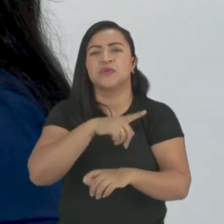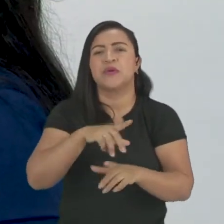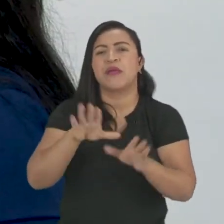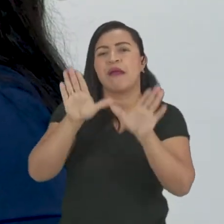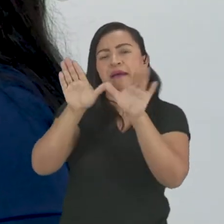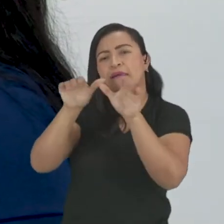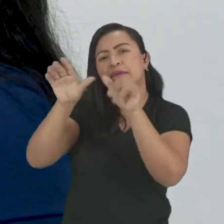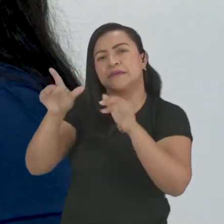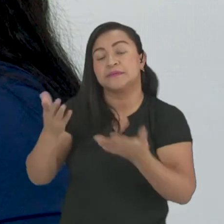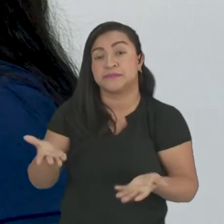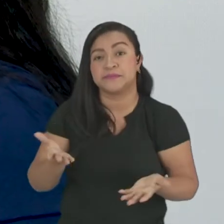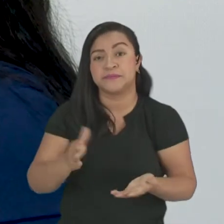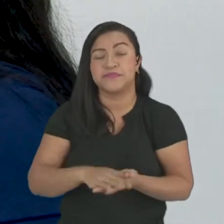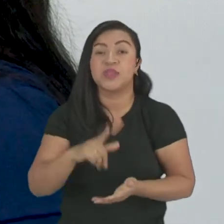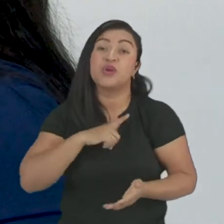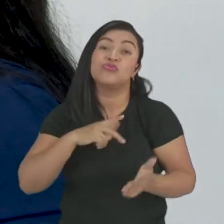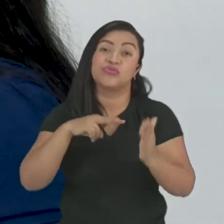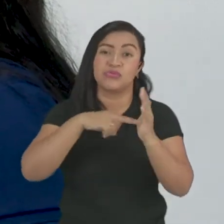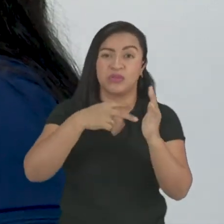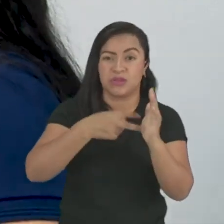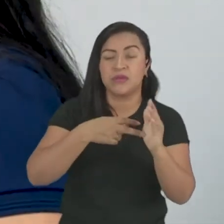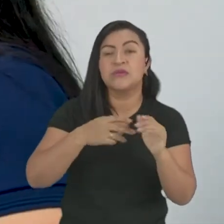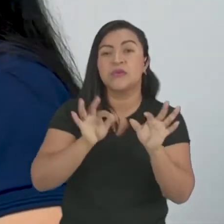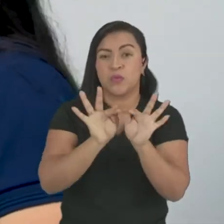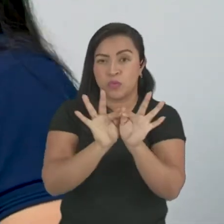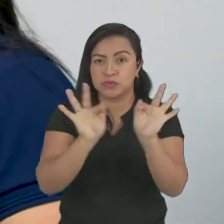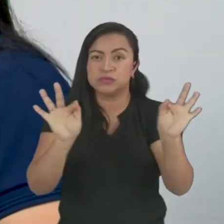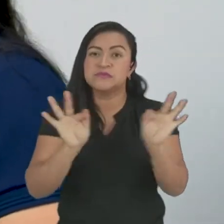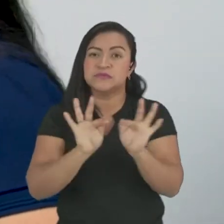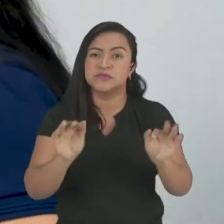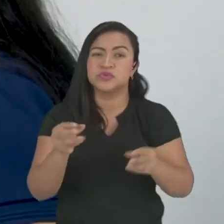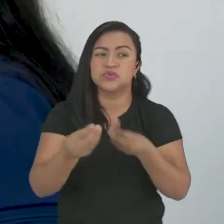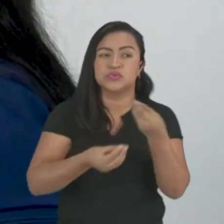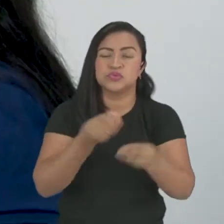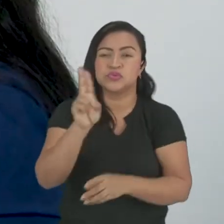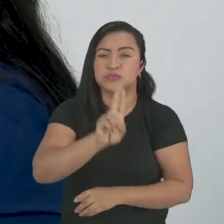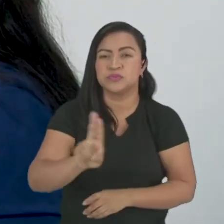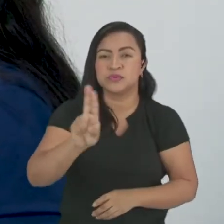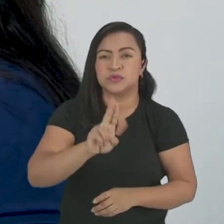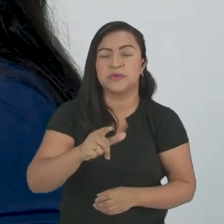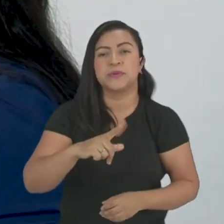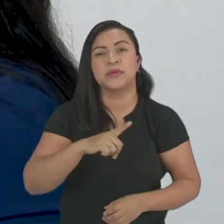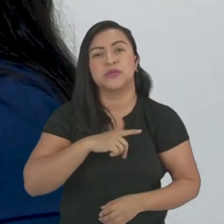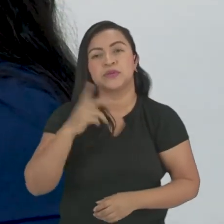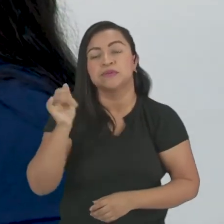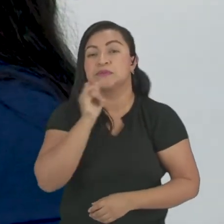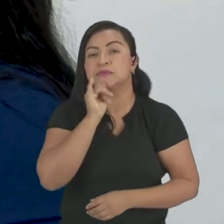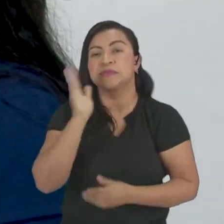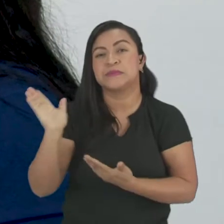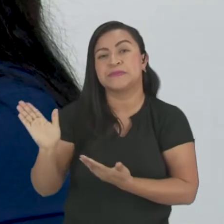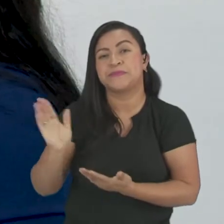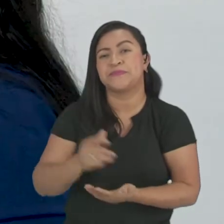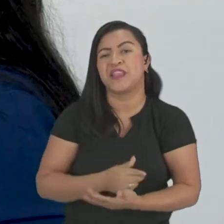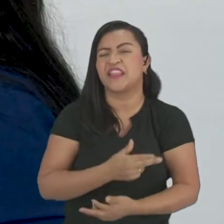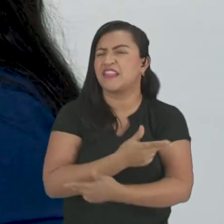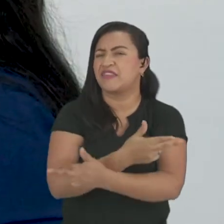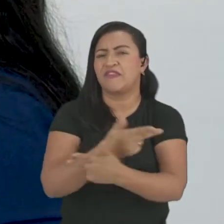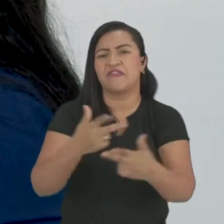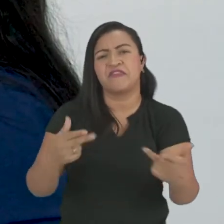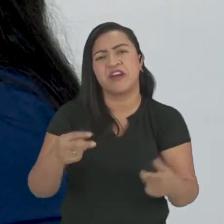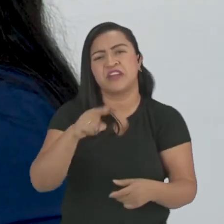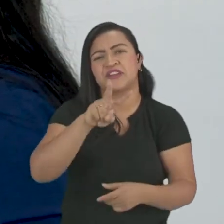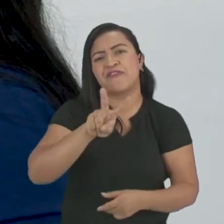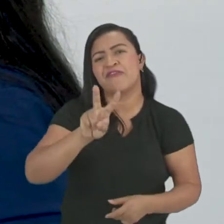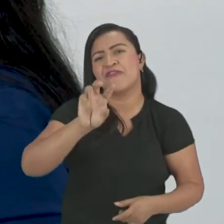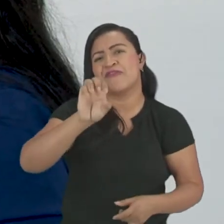legal que também tem alguns exemplos, algumas frases como utilizar. Nesse exemplo aqui, né? Aí tem vários. Ó, o verbete é essa